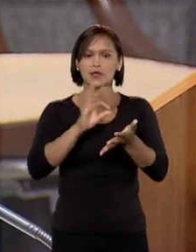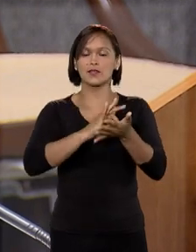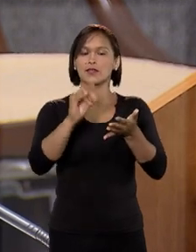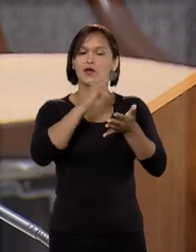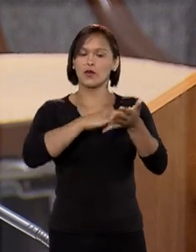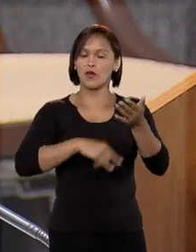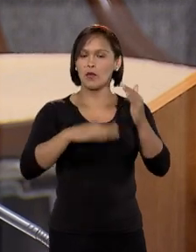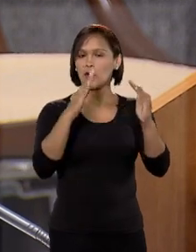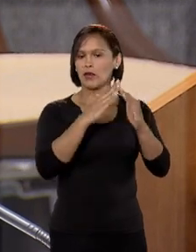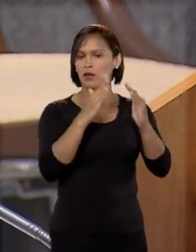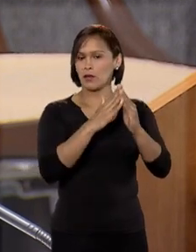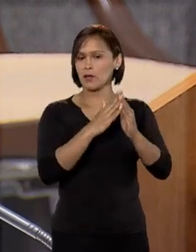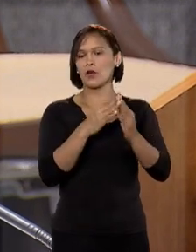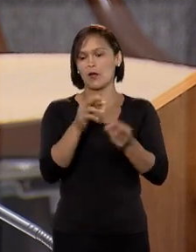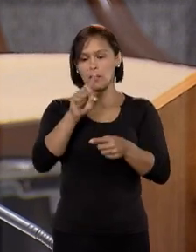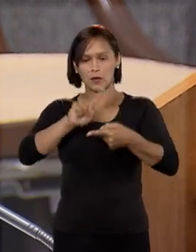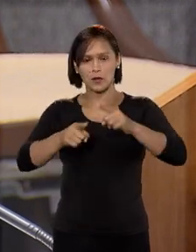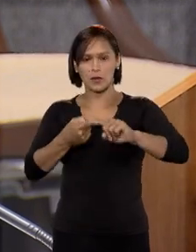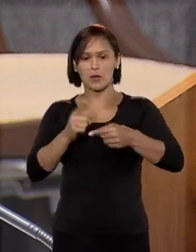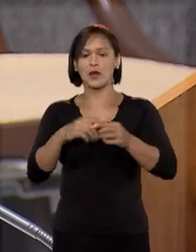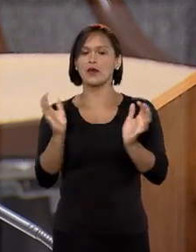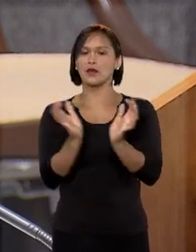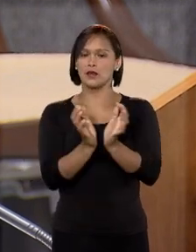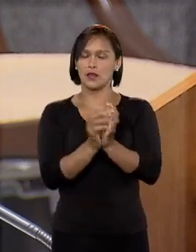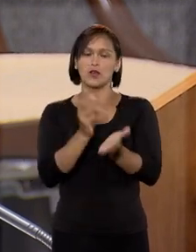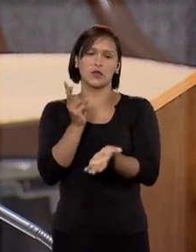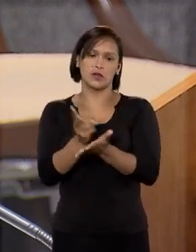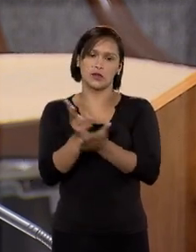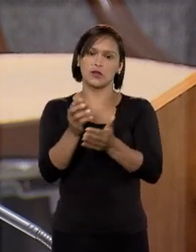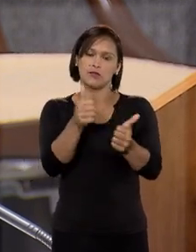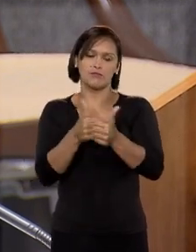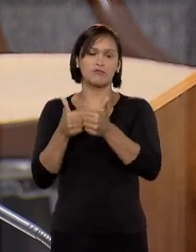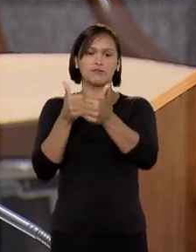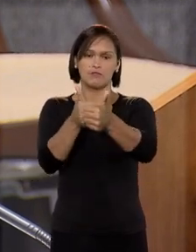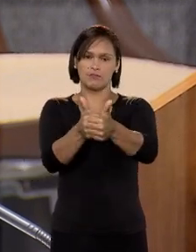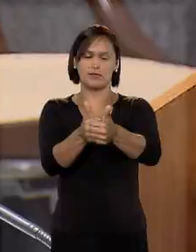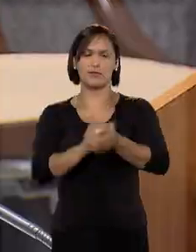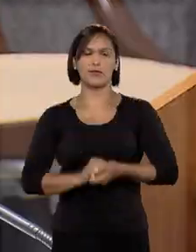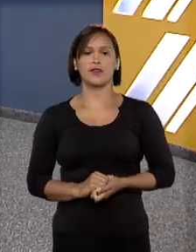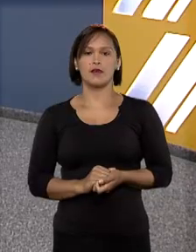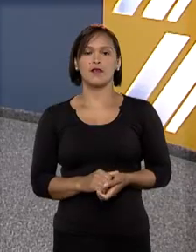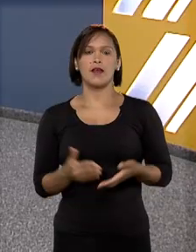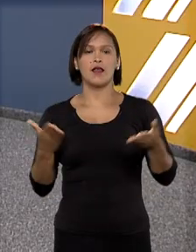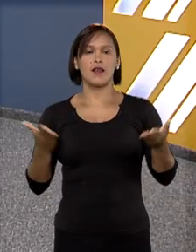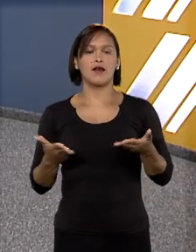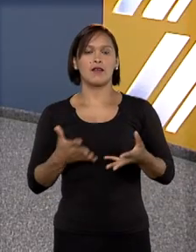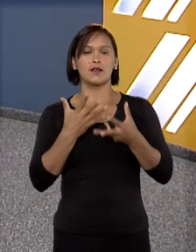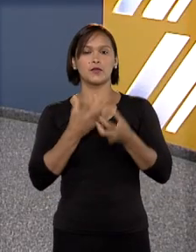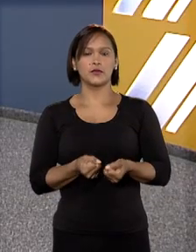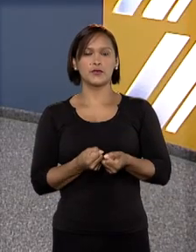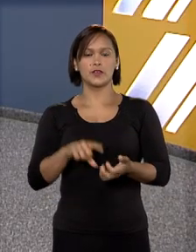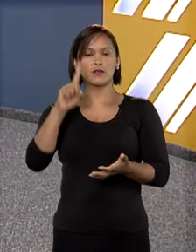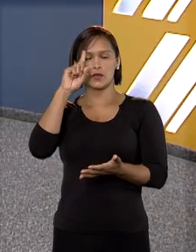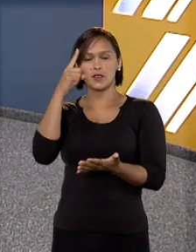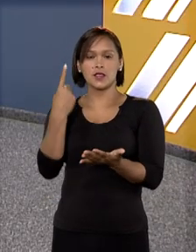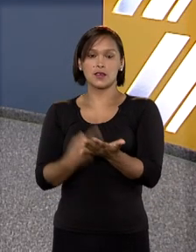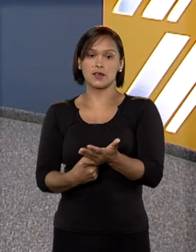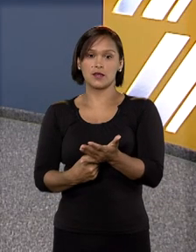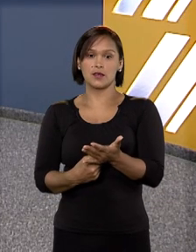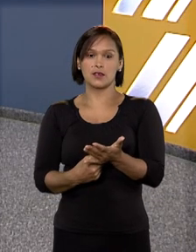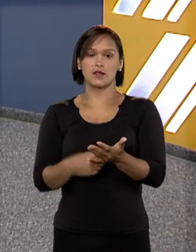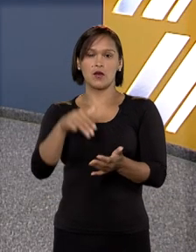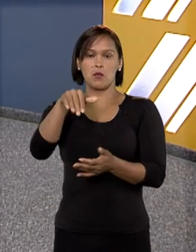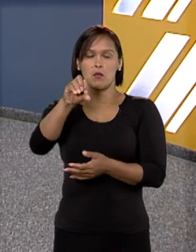formalização da propriedade sobre o bem do imóvel. A turma seguiu o voto da relatora. Agora vamos ver uma decisão